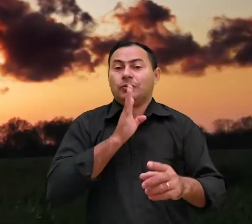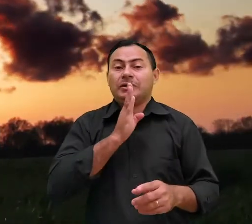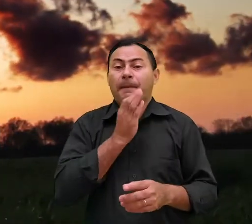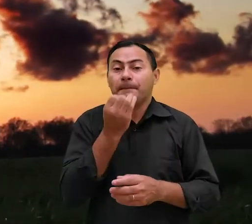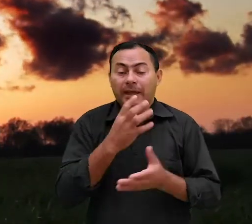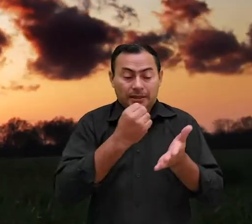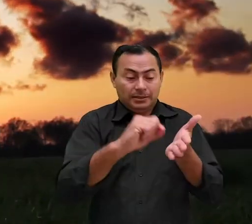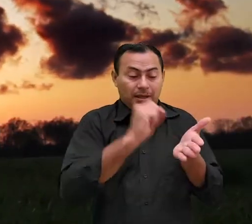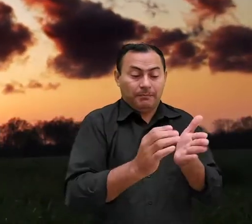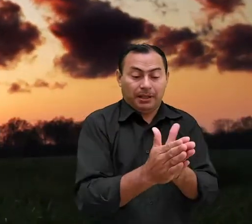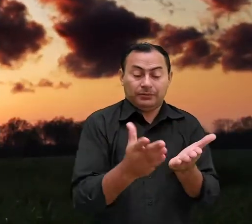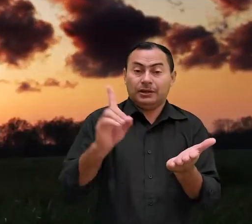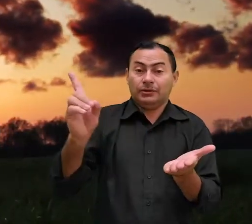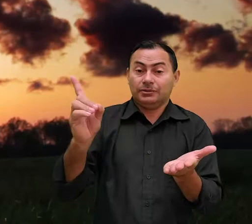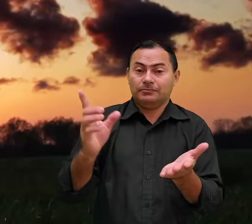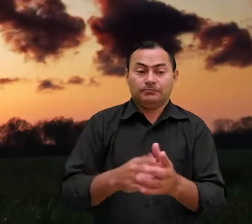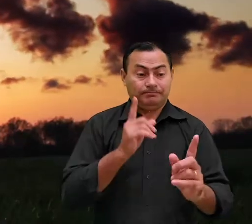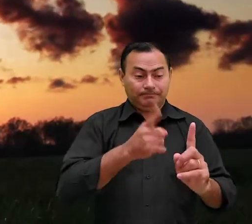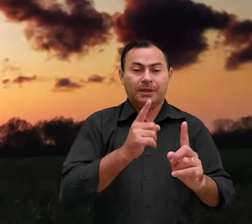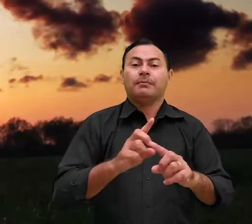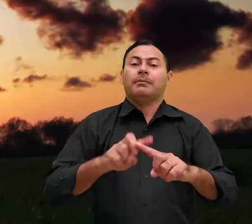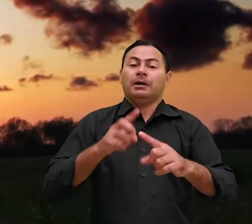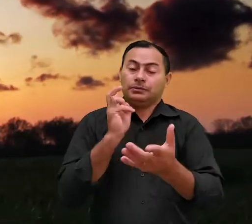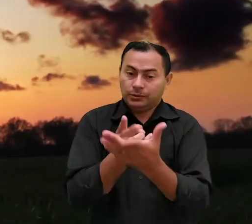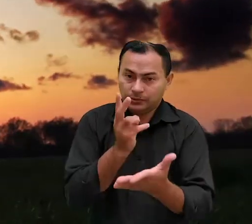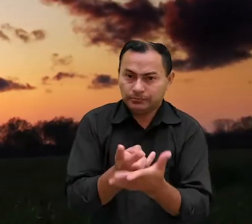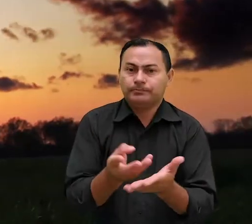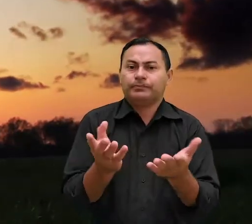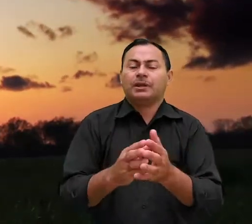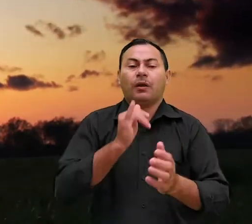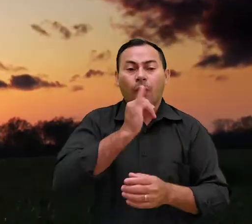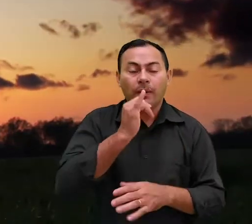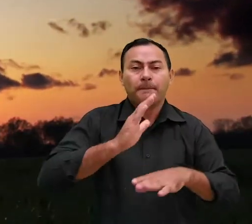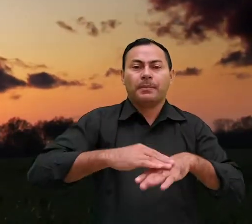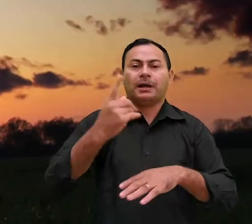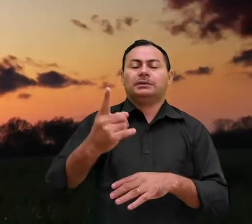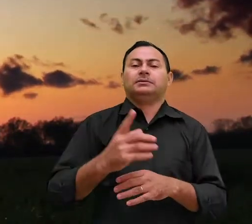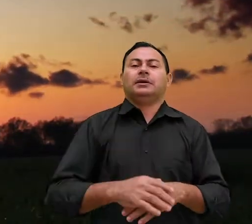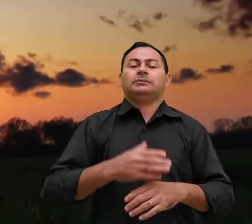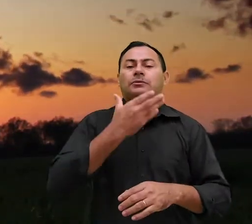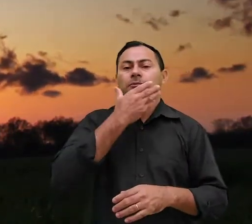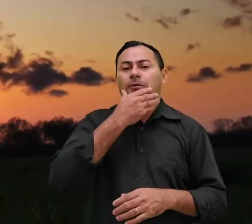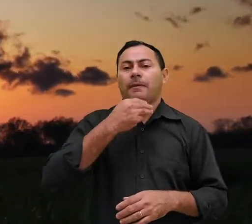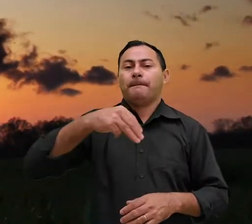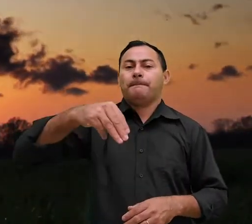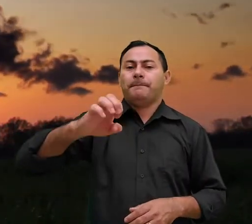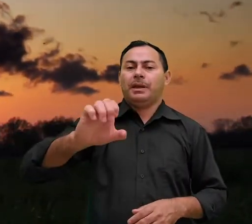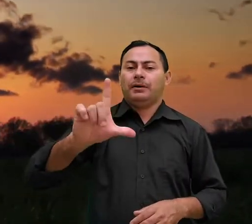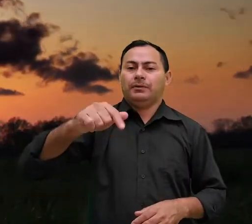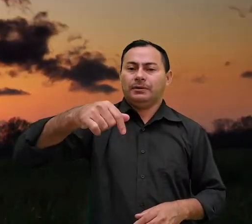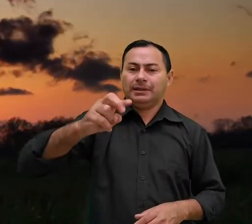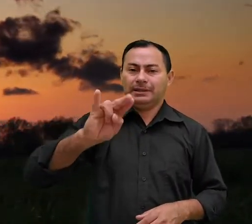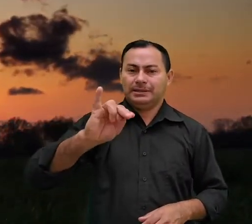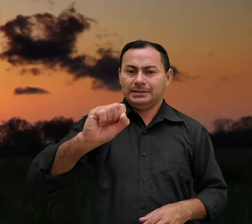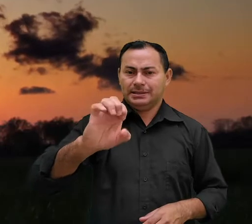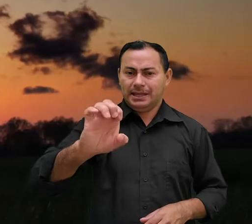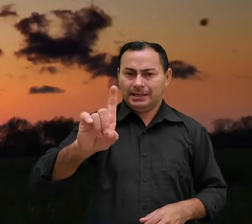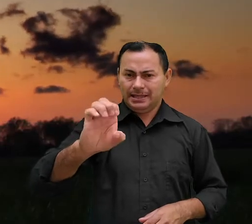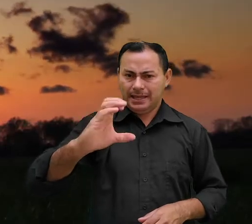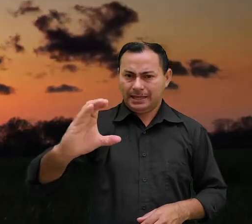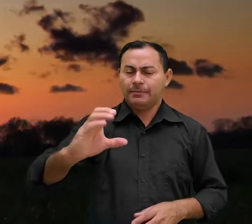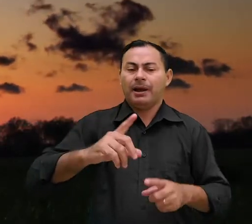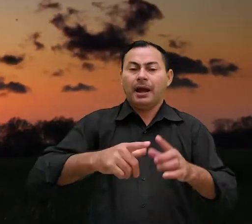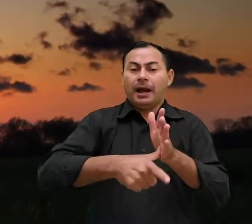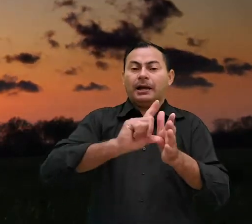conheciam tão bem as escrituras mas ele continuou e acabou contando mais sobre Melquisedeque mas antes ele